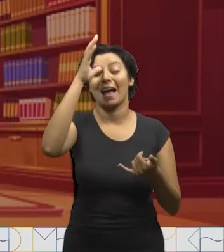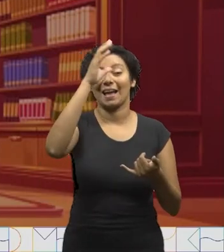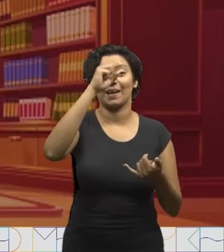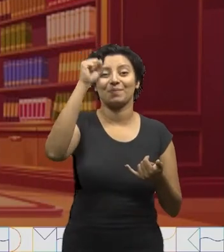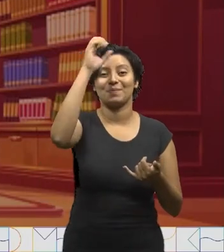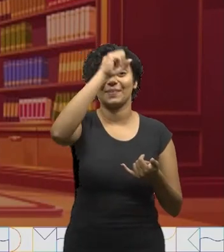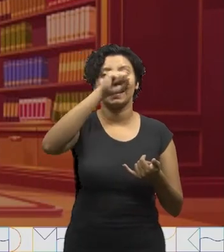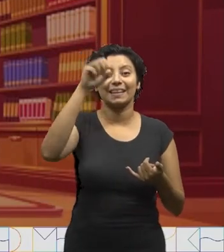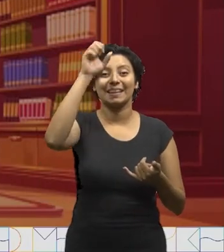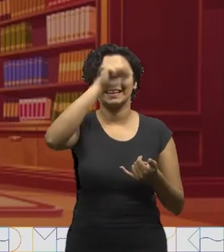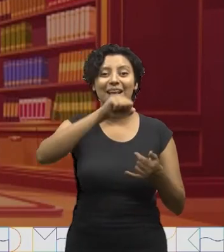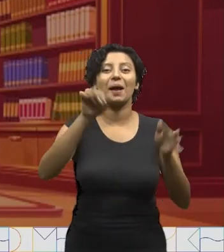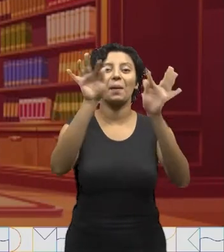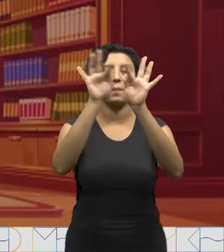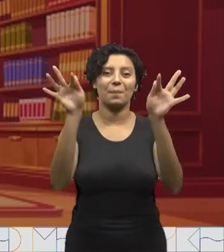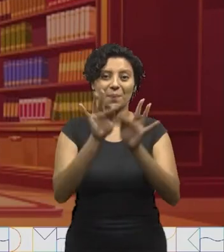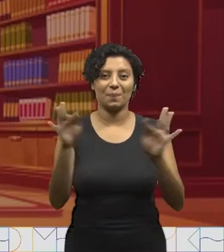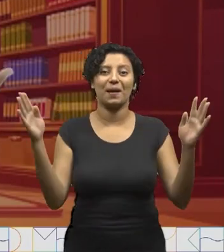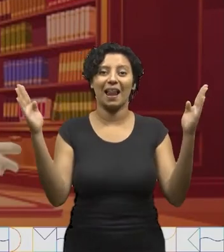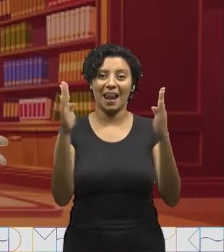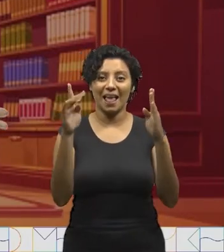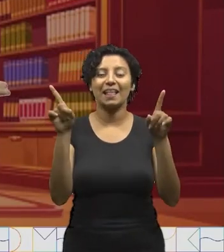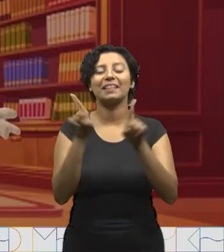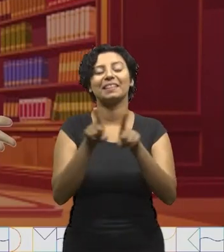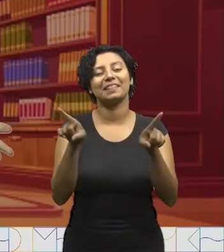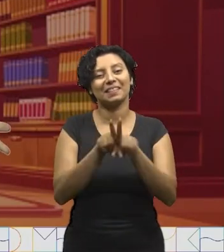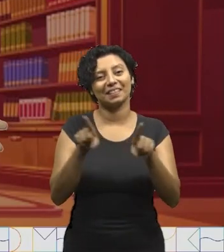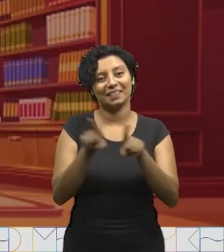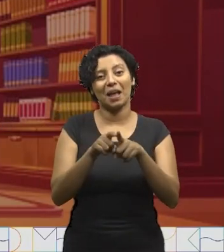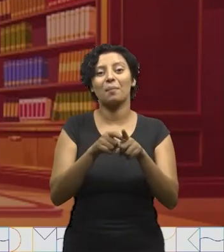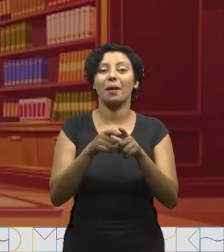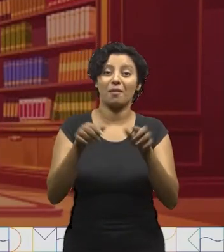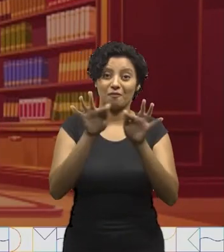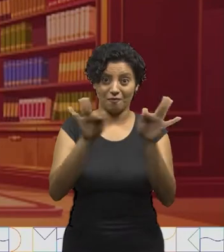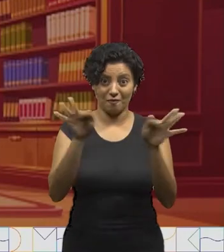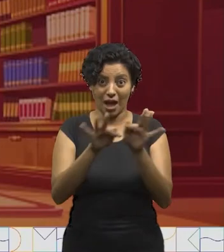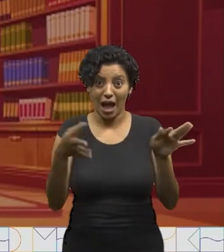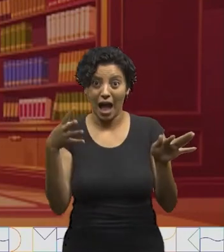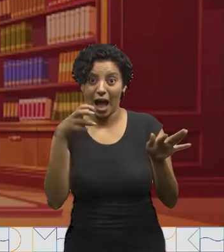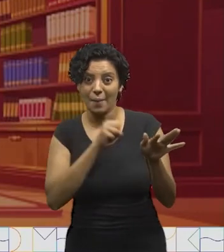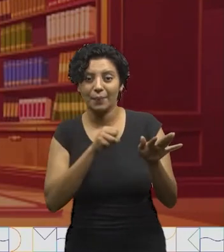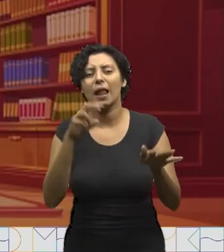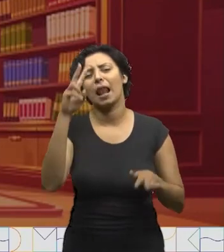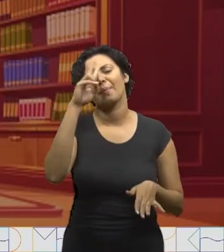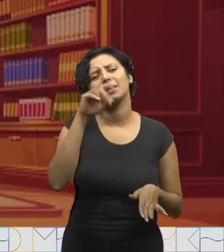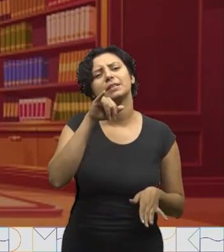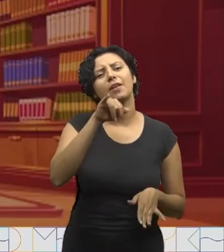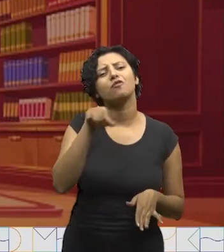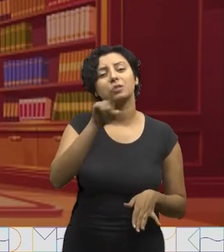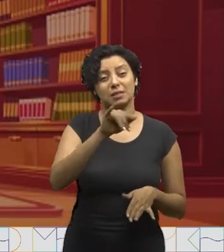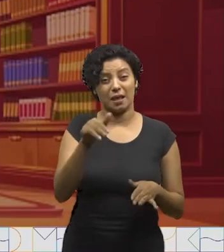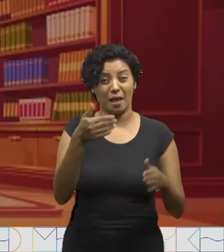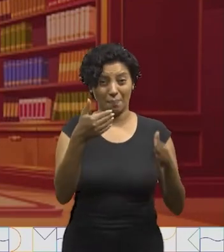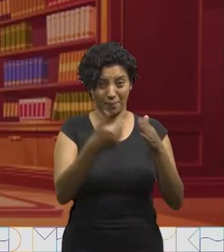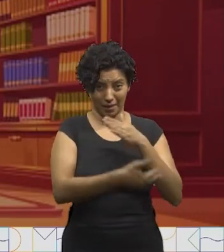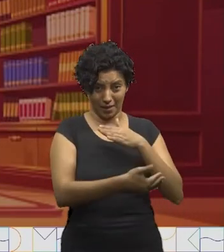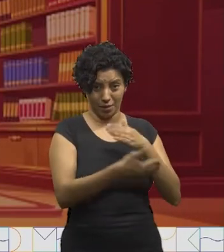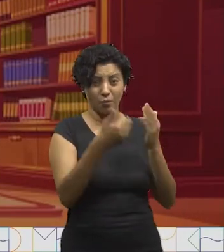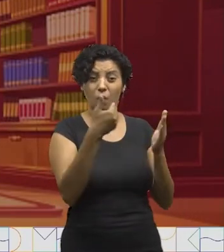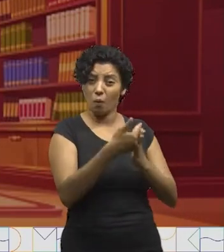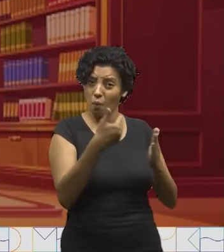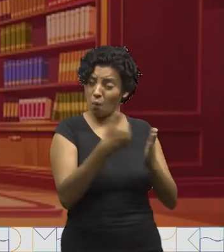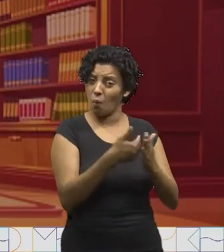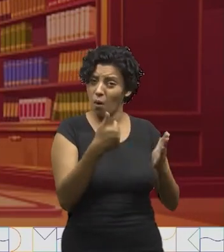aprender com as parlendas e trabalínguas. Lembre-se, caso você tenha perdido